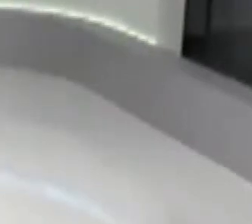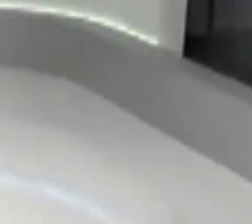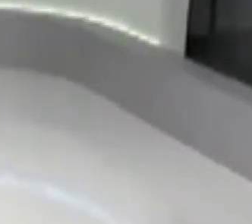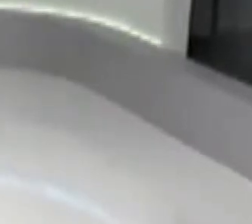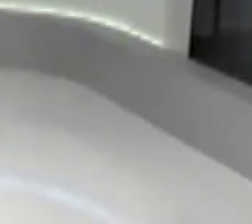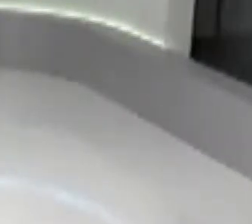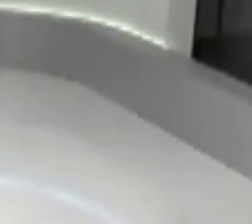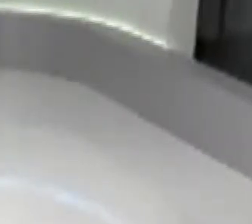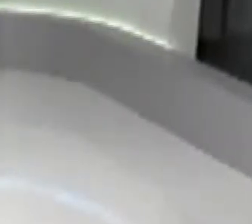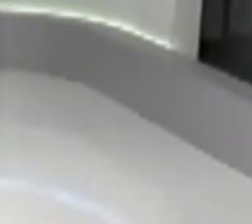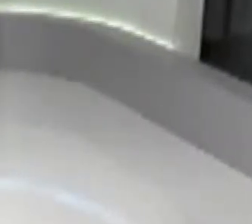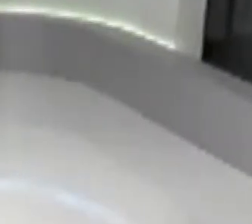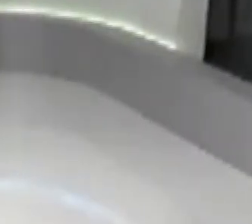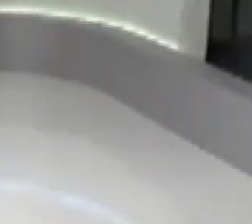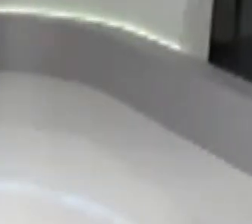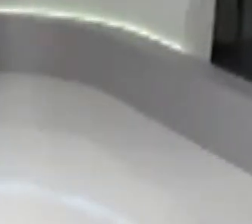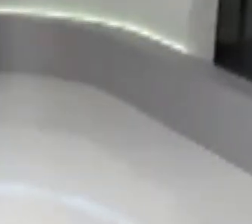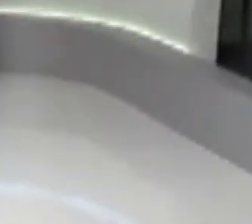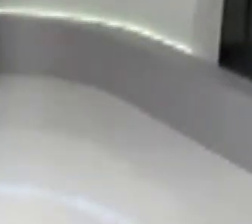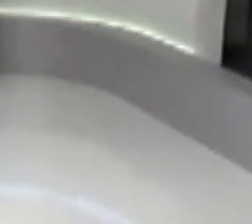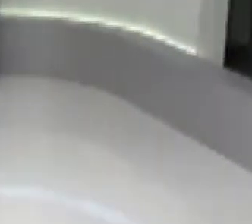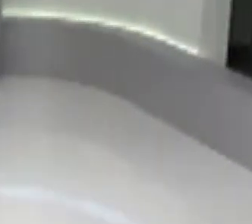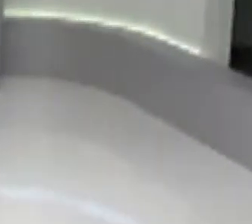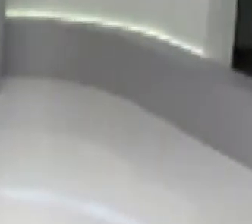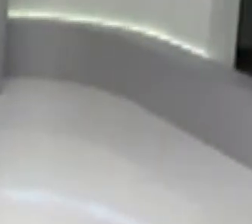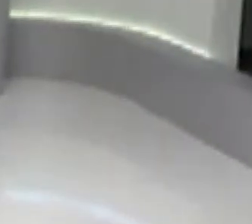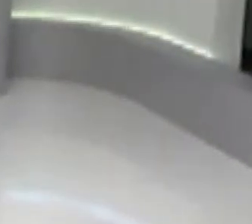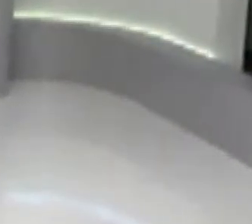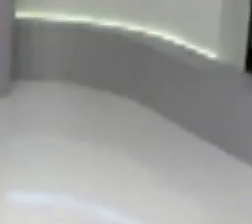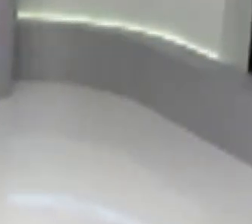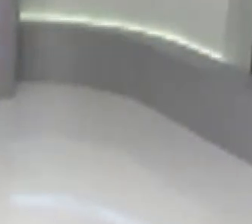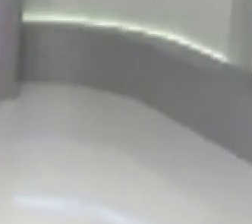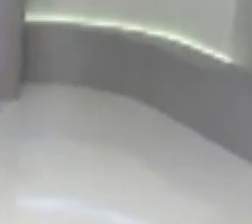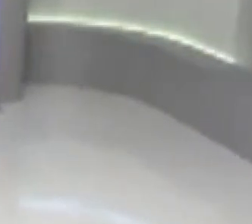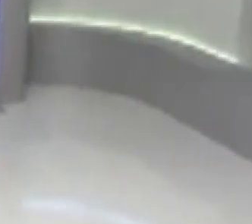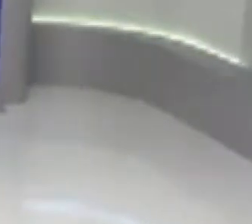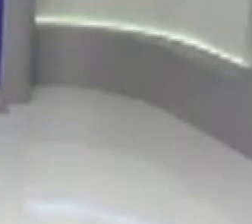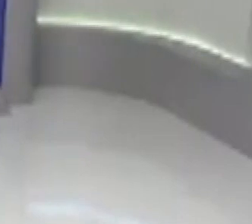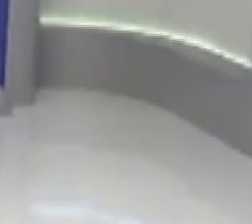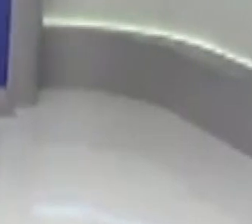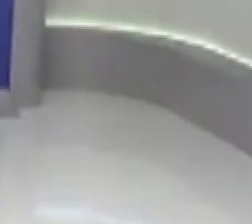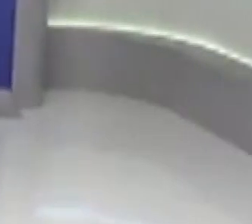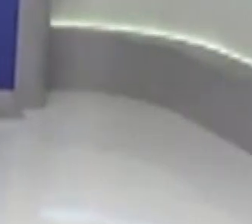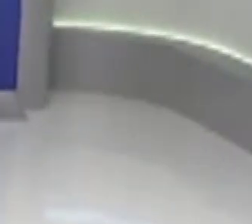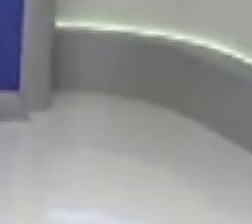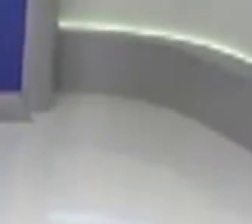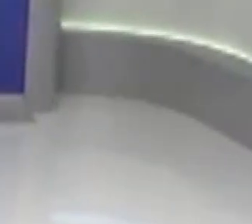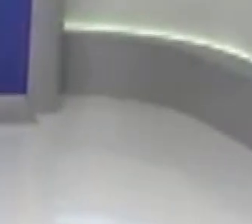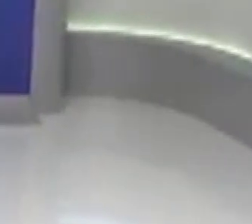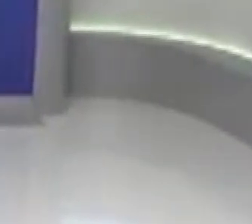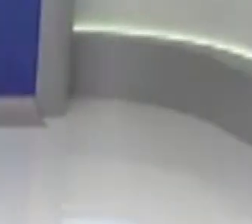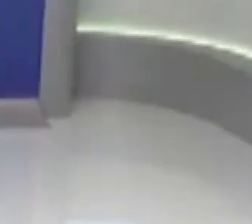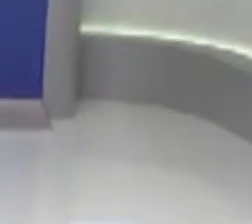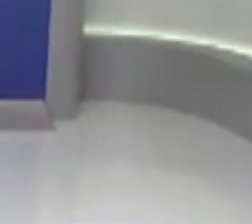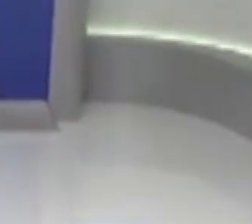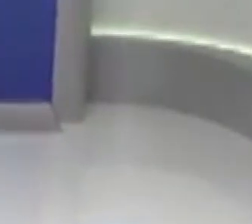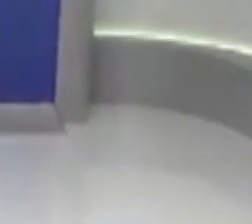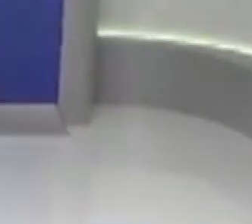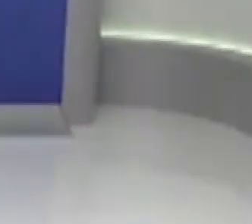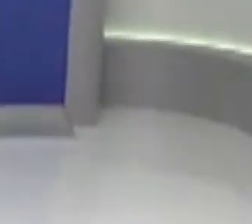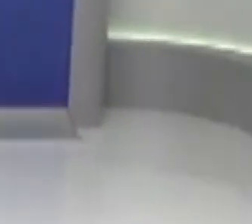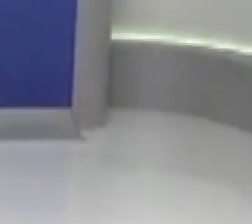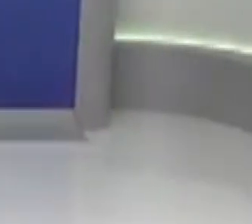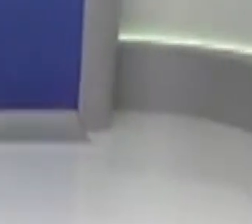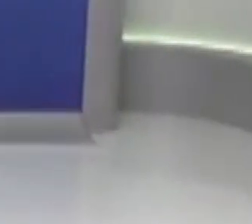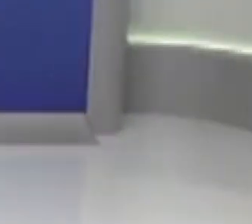E a Embrapa comemora amanhã, dia 26 de abril, 50 anos. A data é motivo de homenagem em sessão